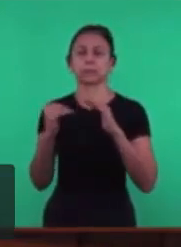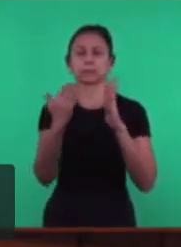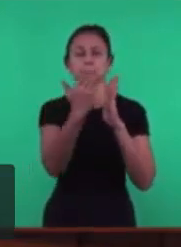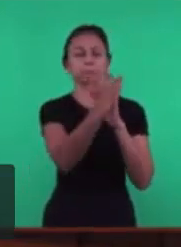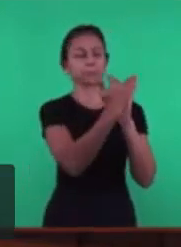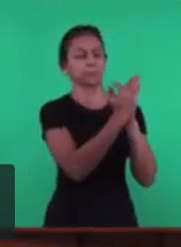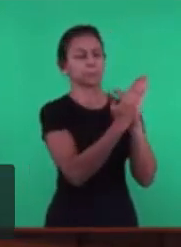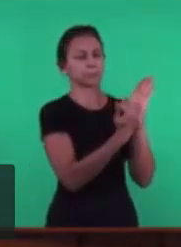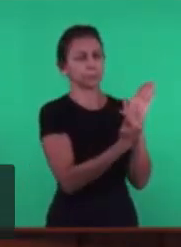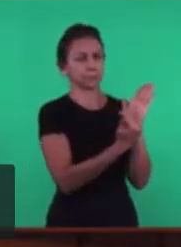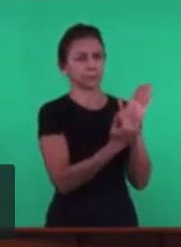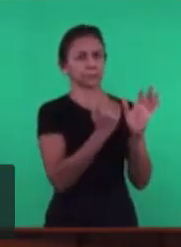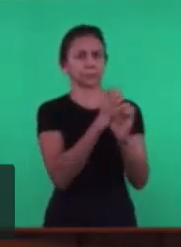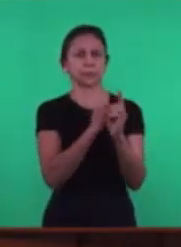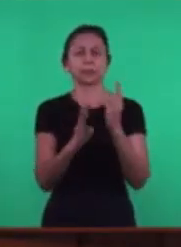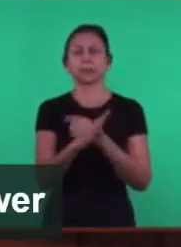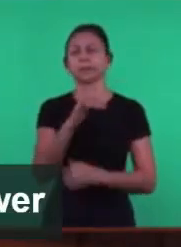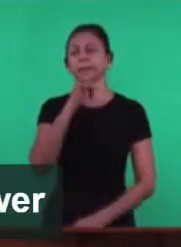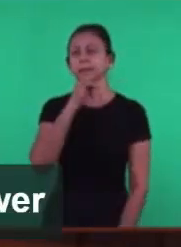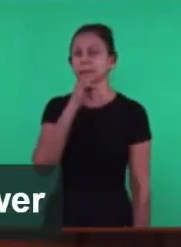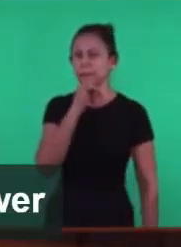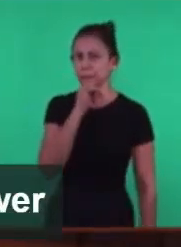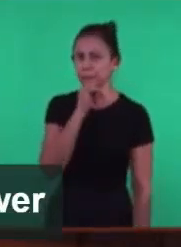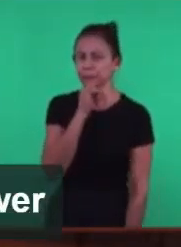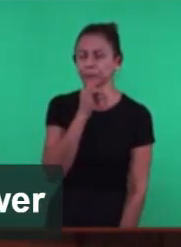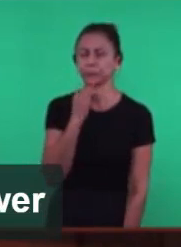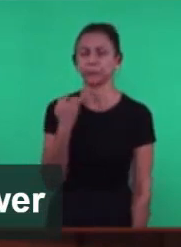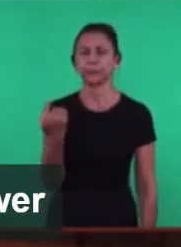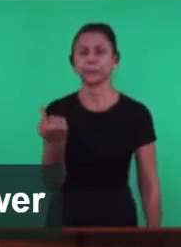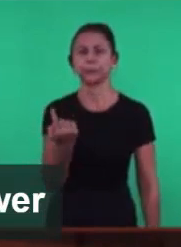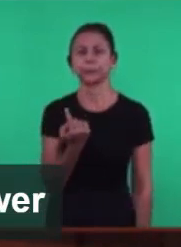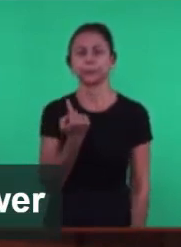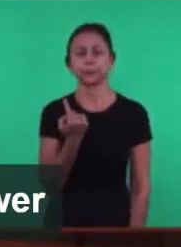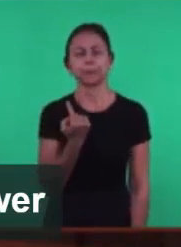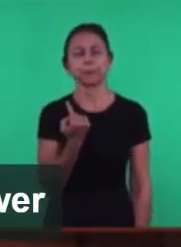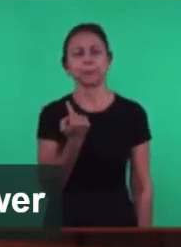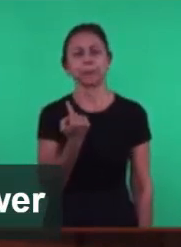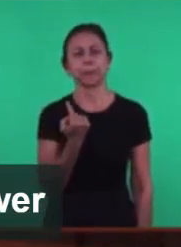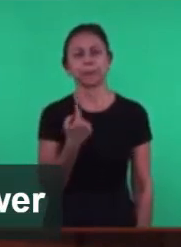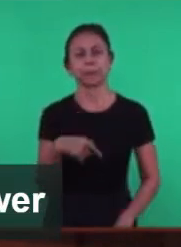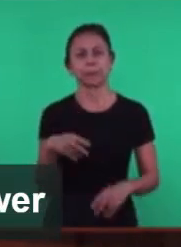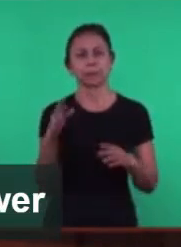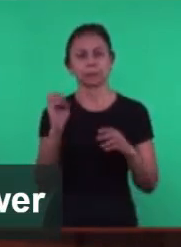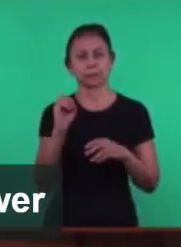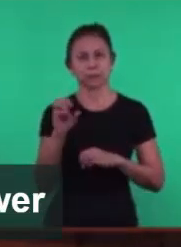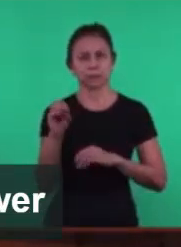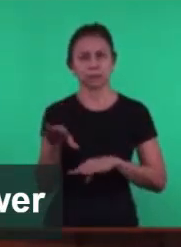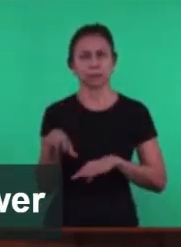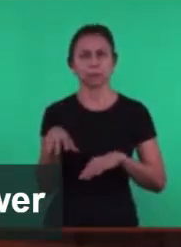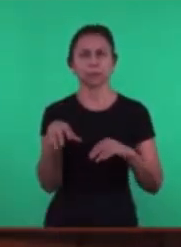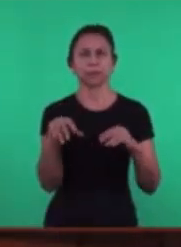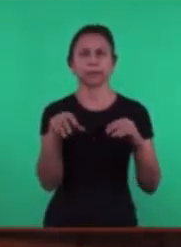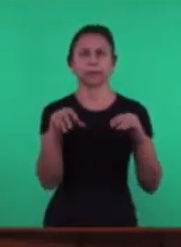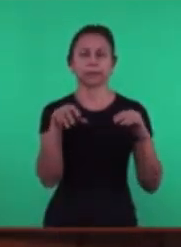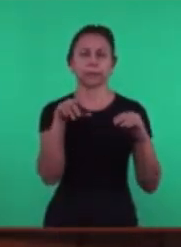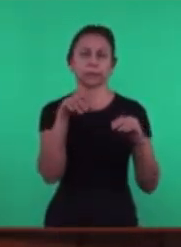bíblica dominical Por exemplo Nós trouxemos O assunto Da parábola Do semeador